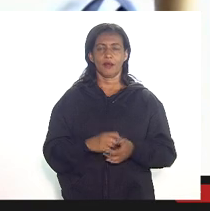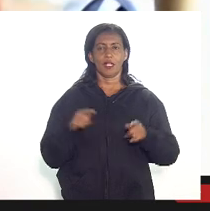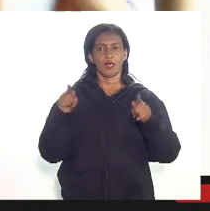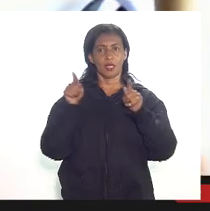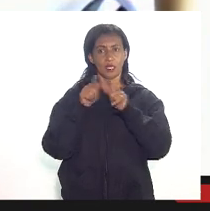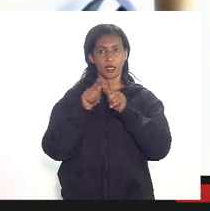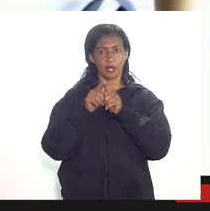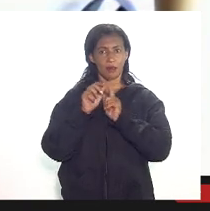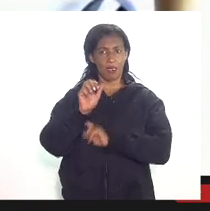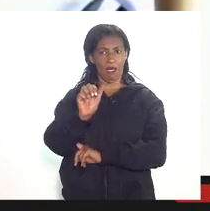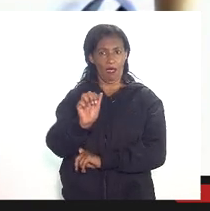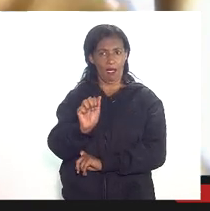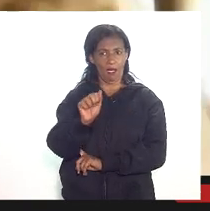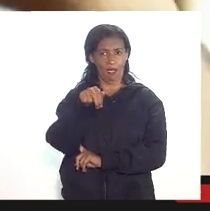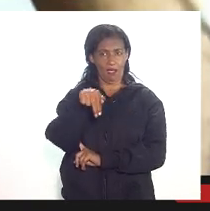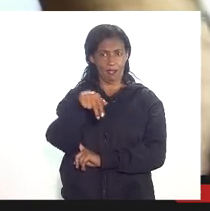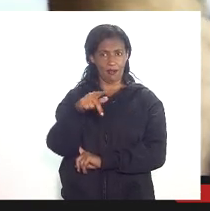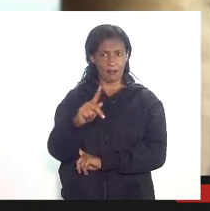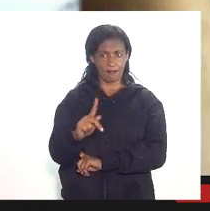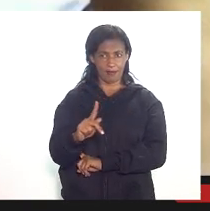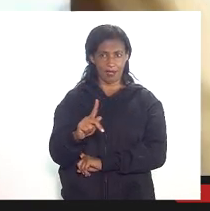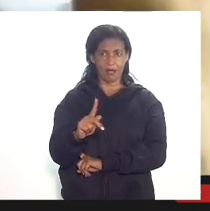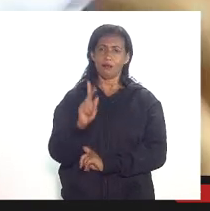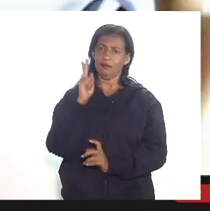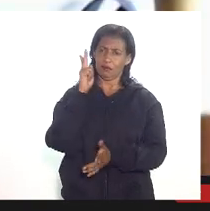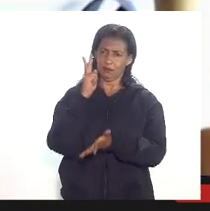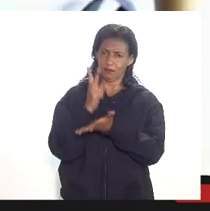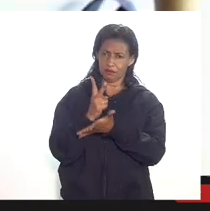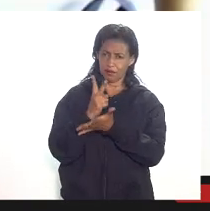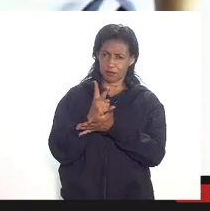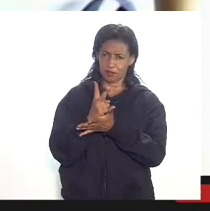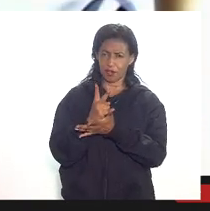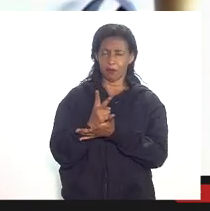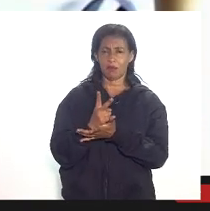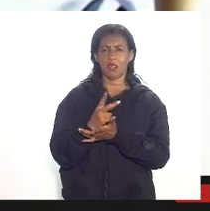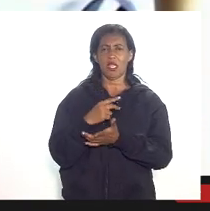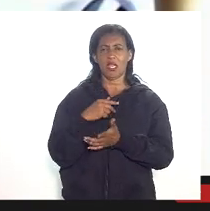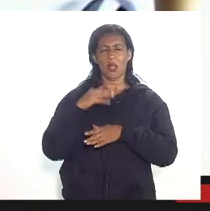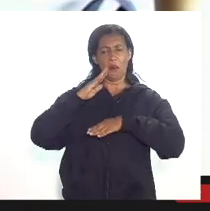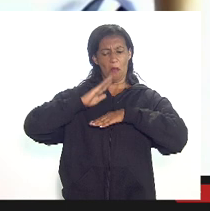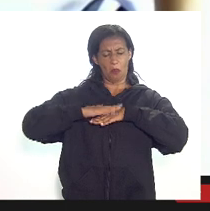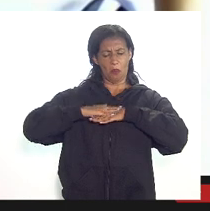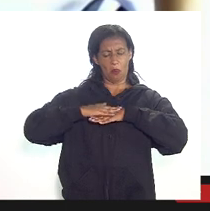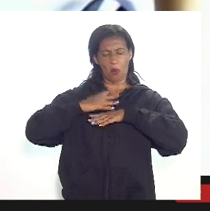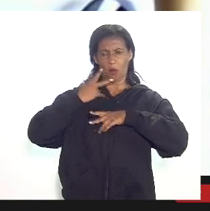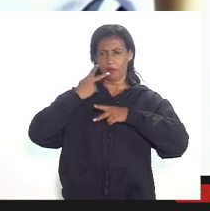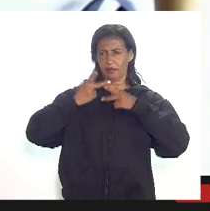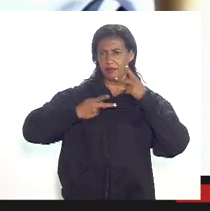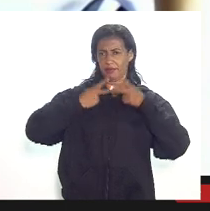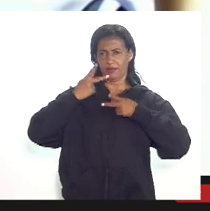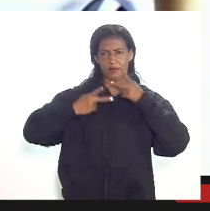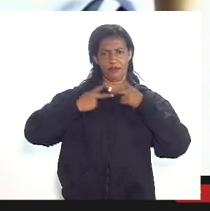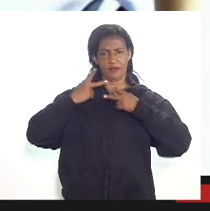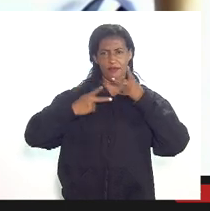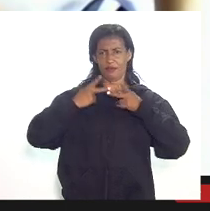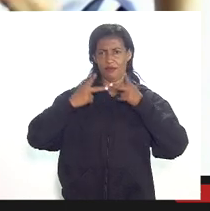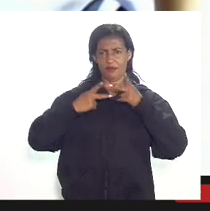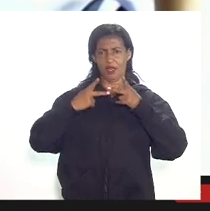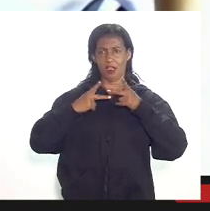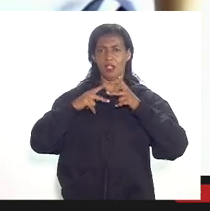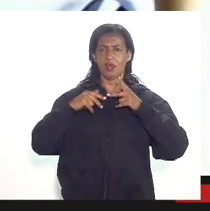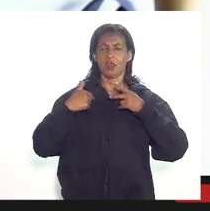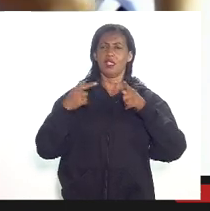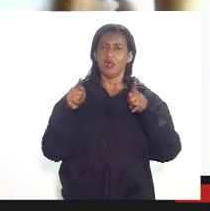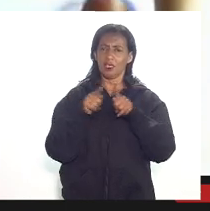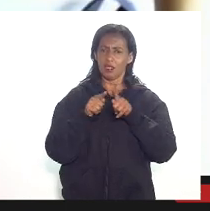ANP faria os seus comentários e aí abriríamos os presentes também